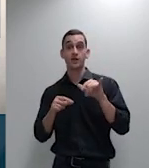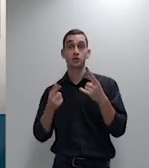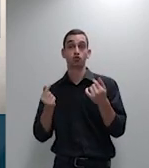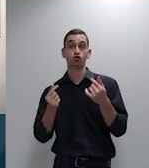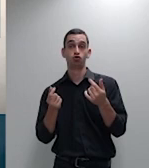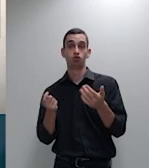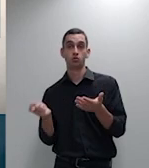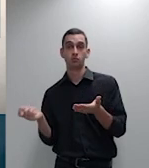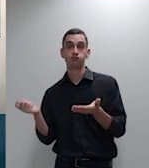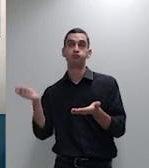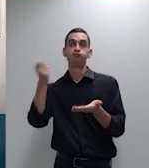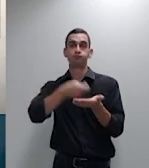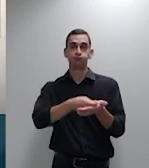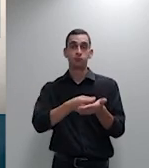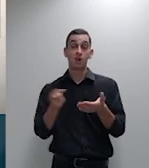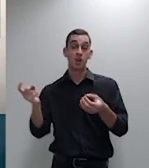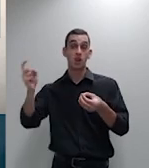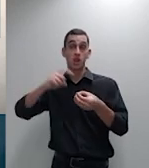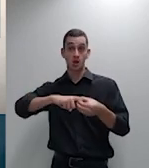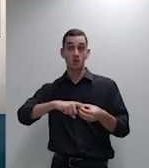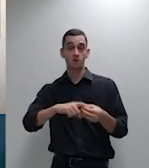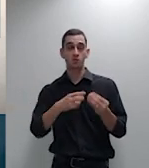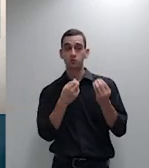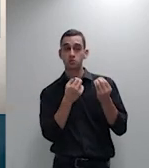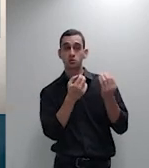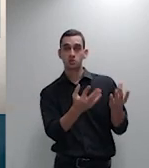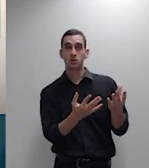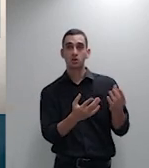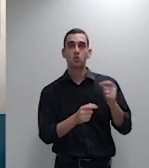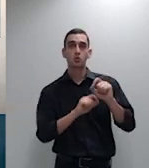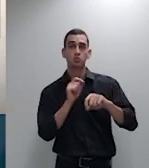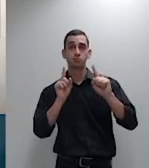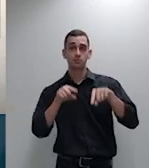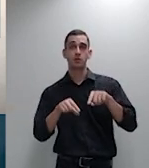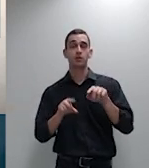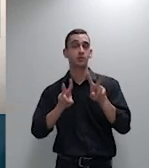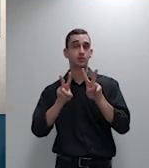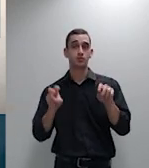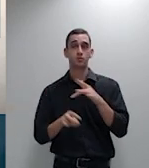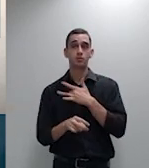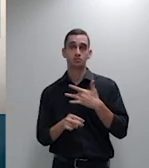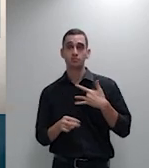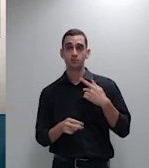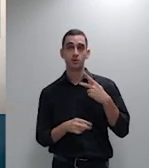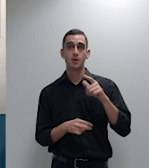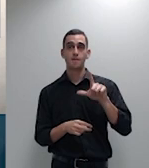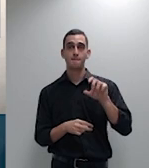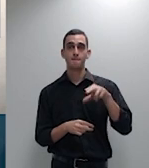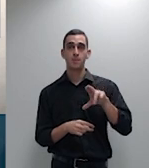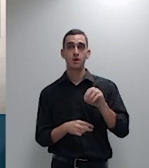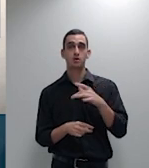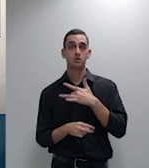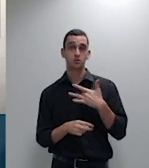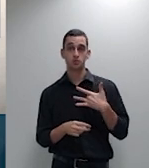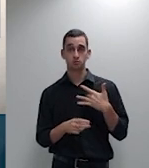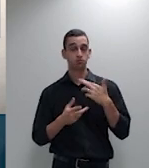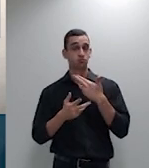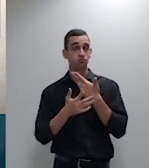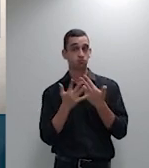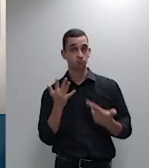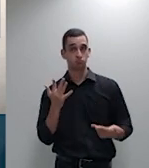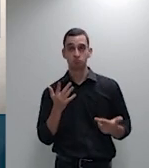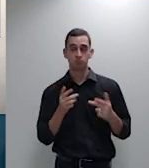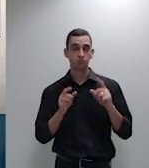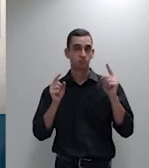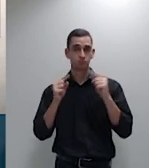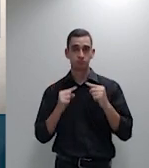e que versava além de ser extremamente antigo versava sob reajustes em geral e